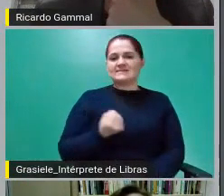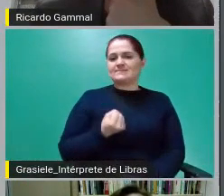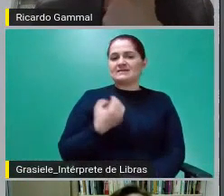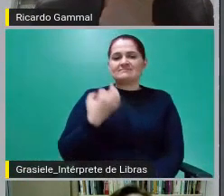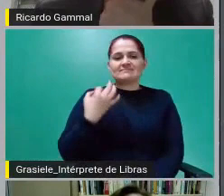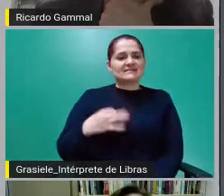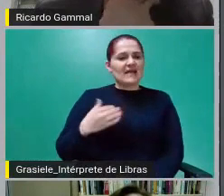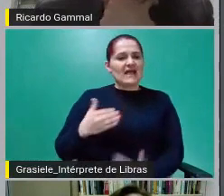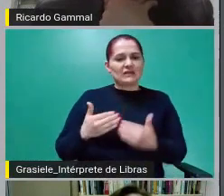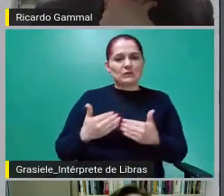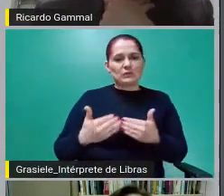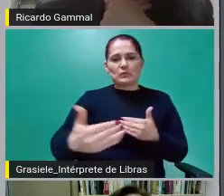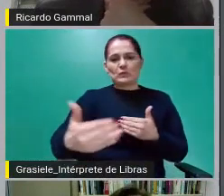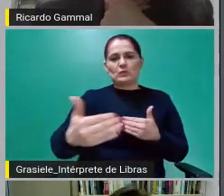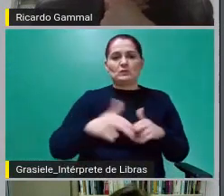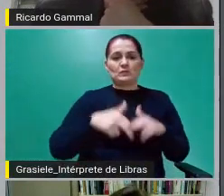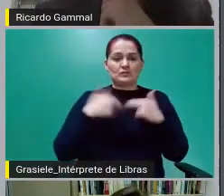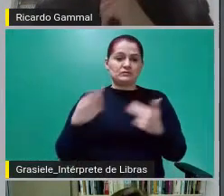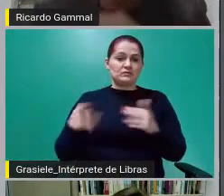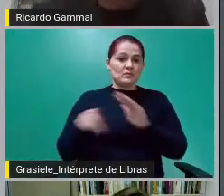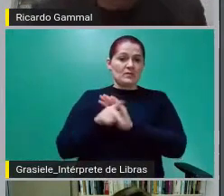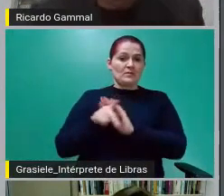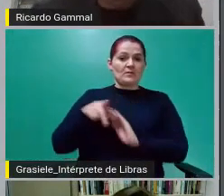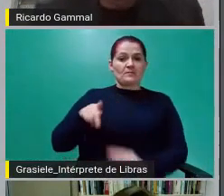emitidas pela PBH Ativos SA.